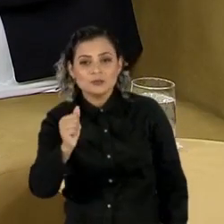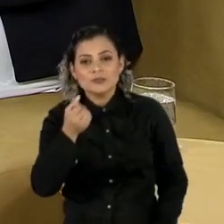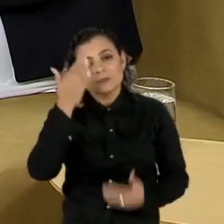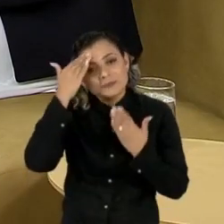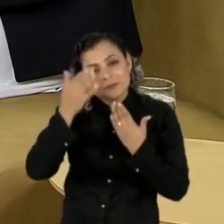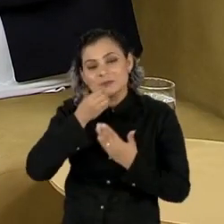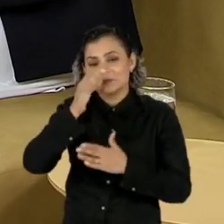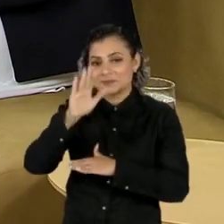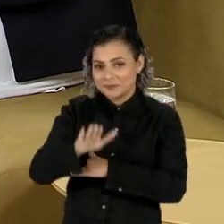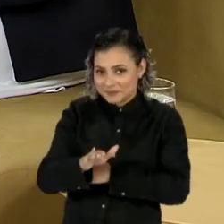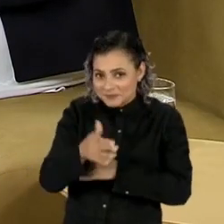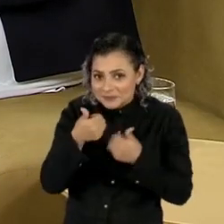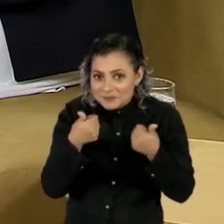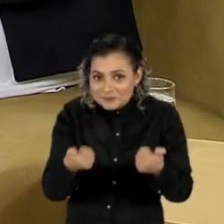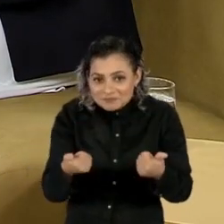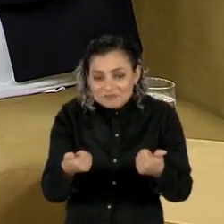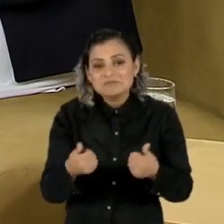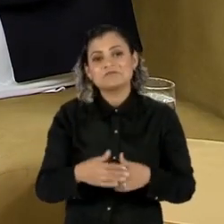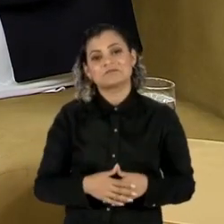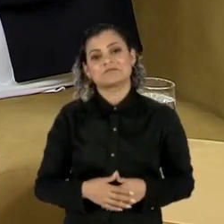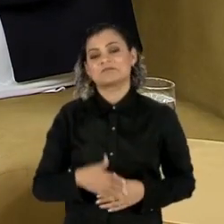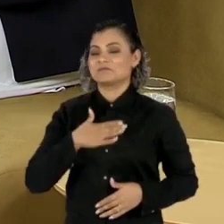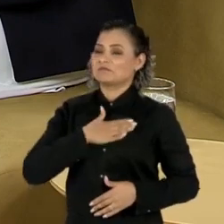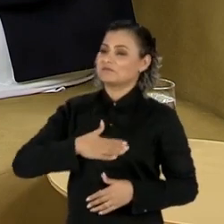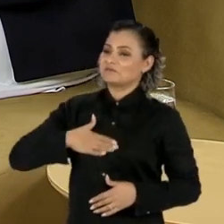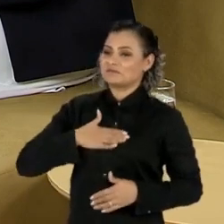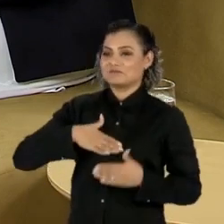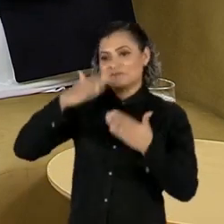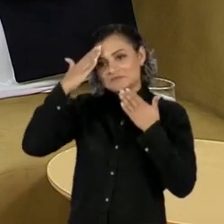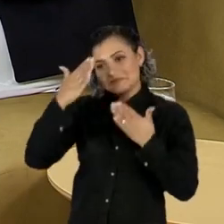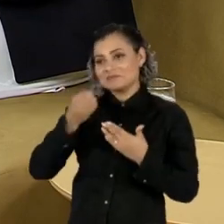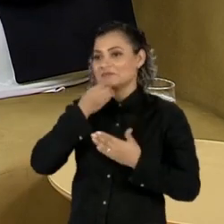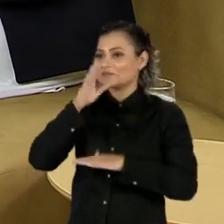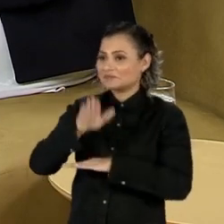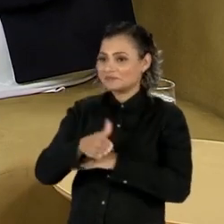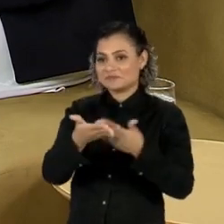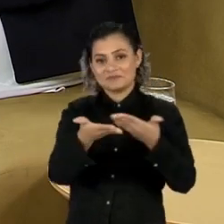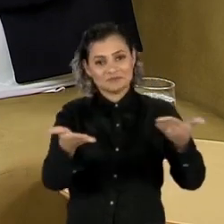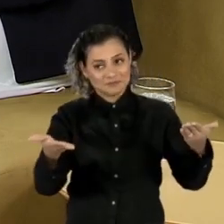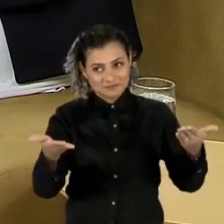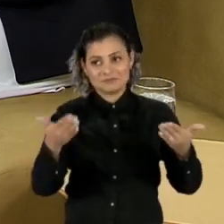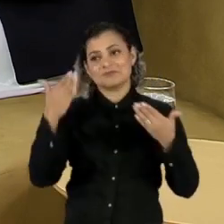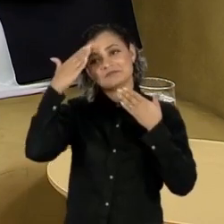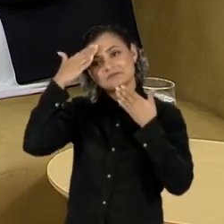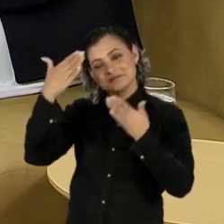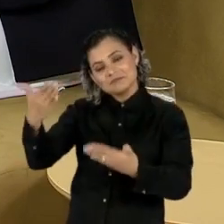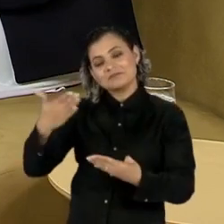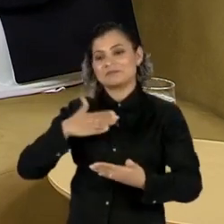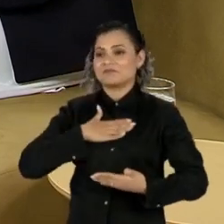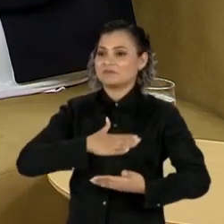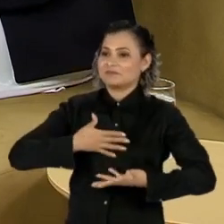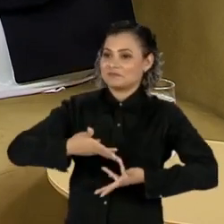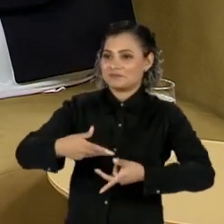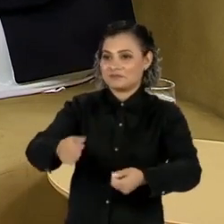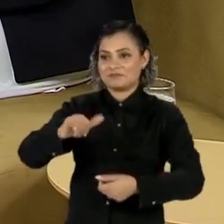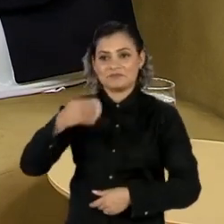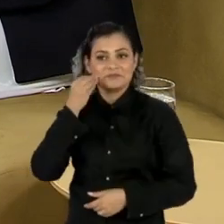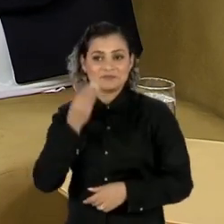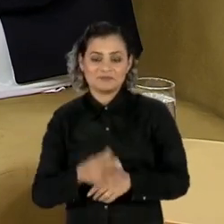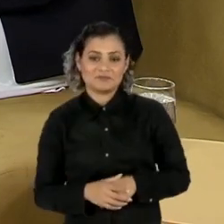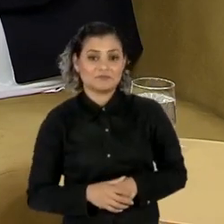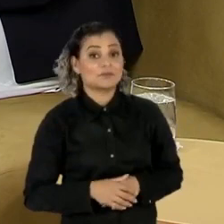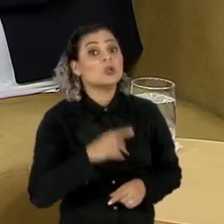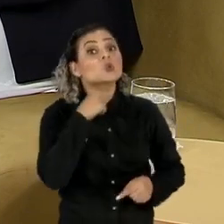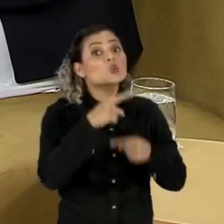obrigada pela sua presença conosco. Boa tarde, Joyce, boa tarde, Aldo. Nós que agradecemos a oportunidade. São